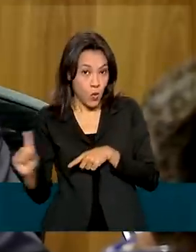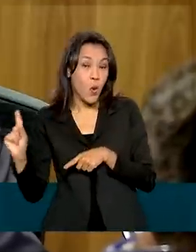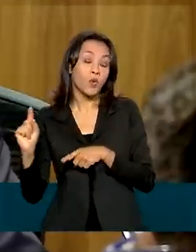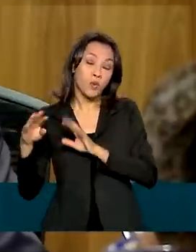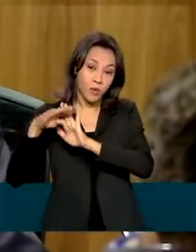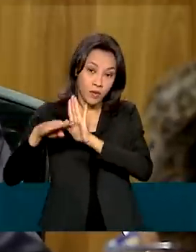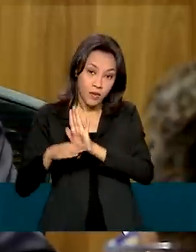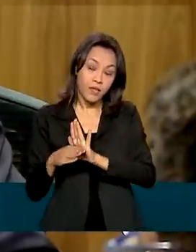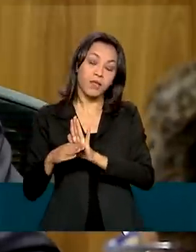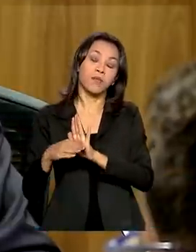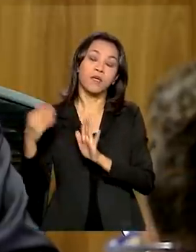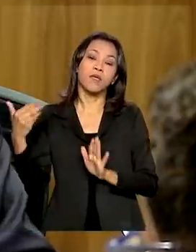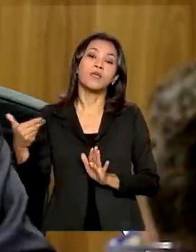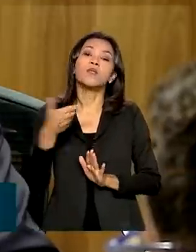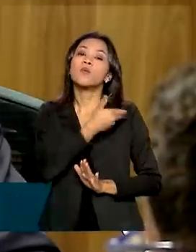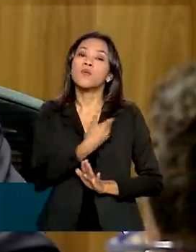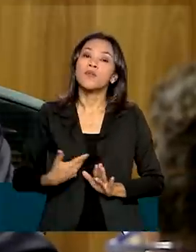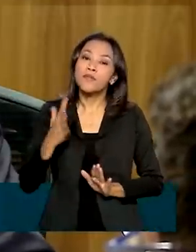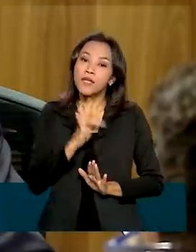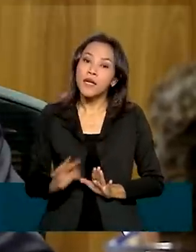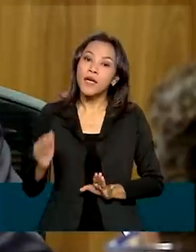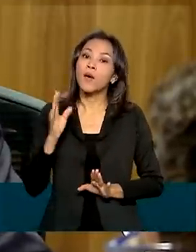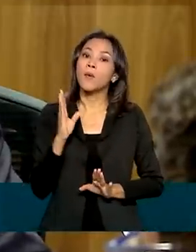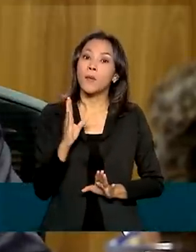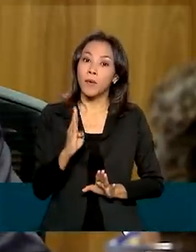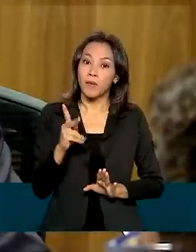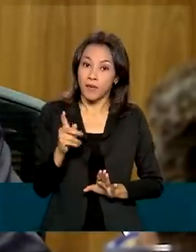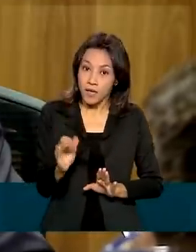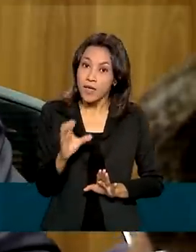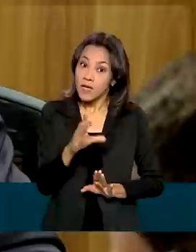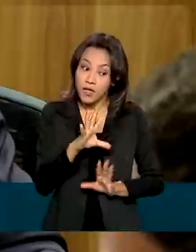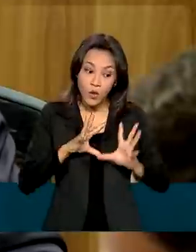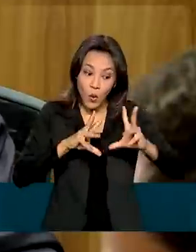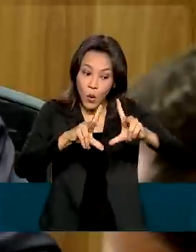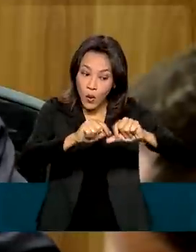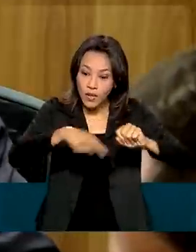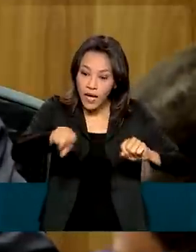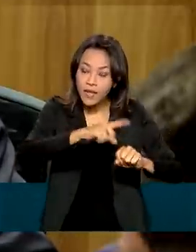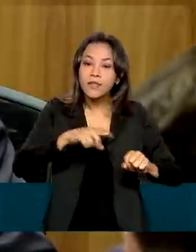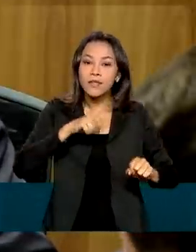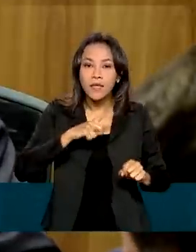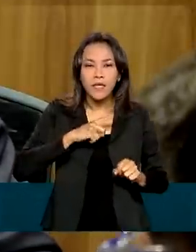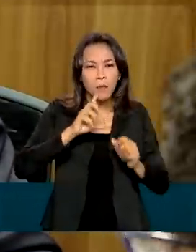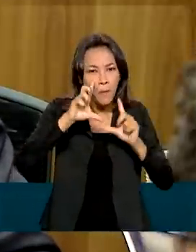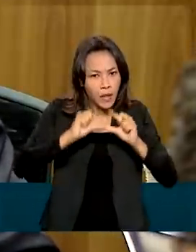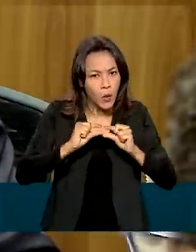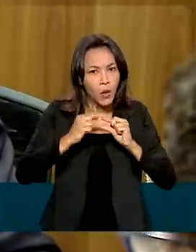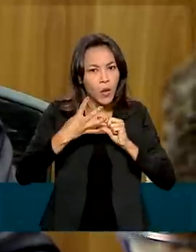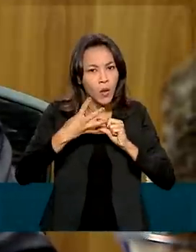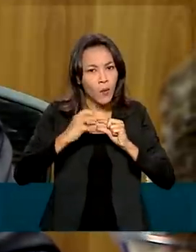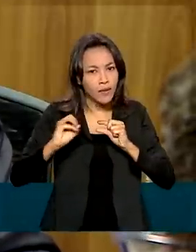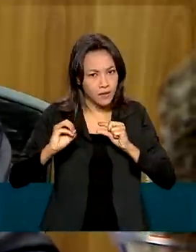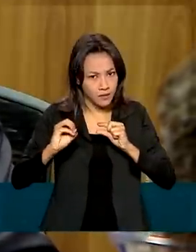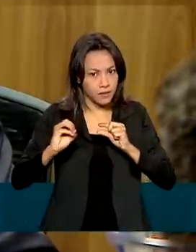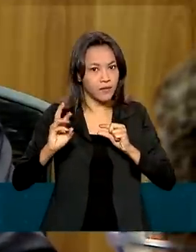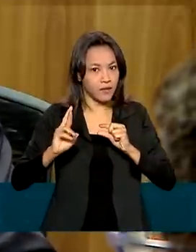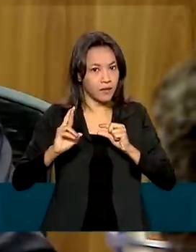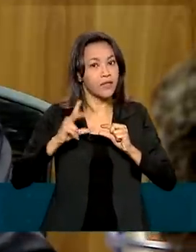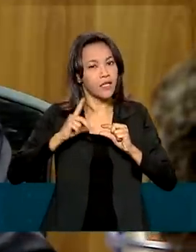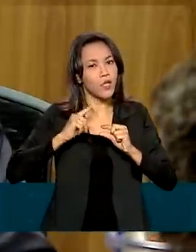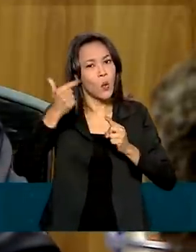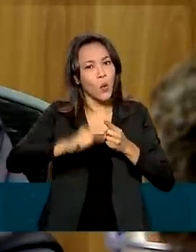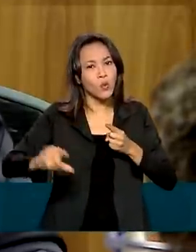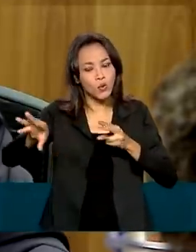do governo federal, ele garante a cada uma dessas famílias contempladas o mínimo de 400, mas ele também interliga outros